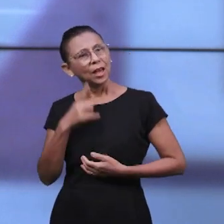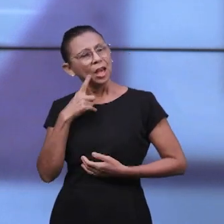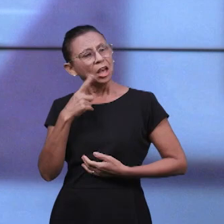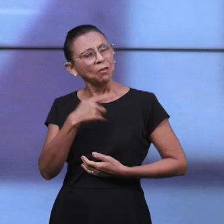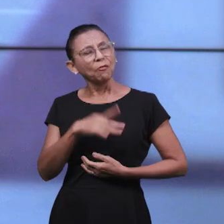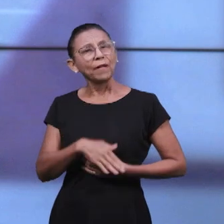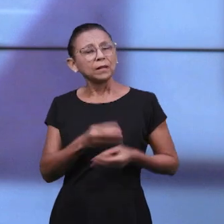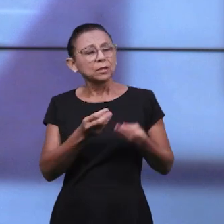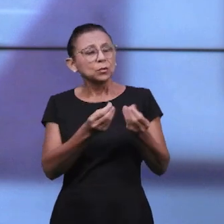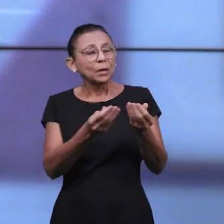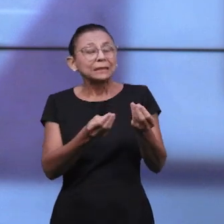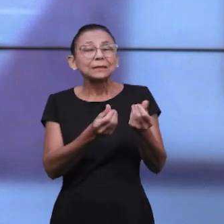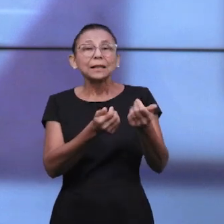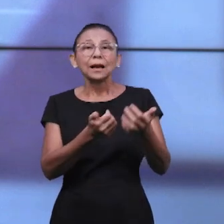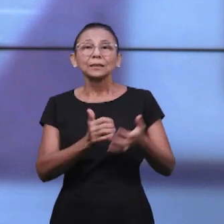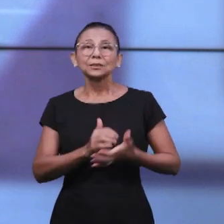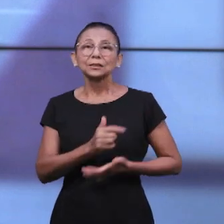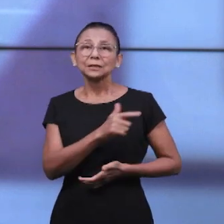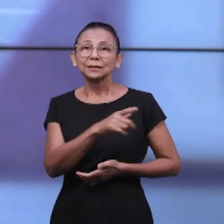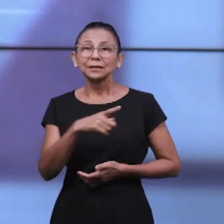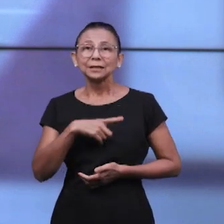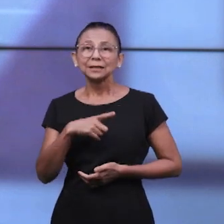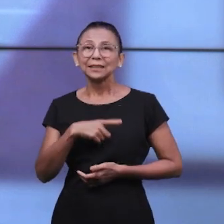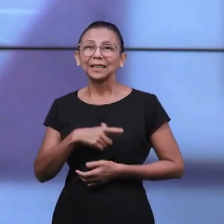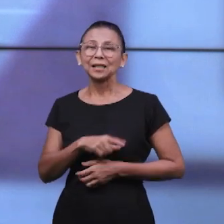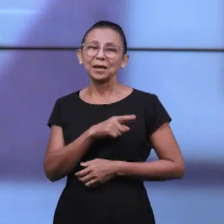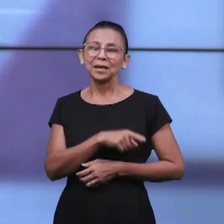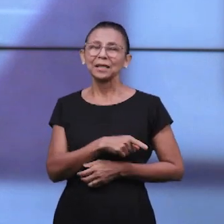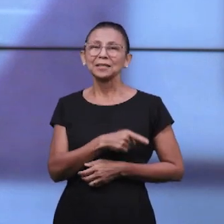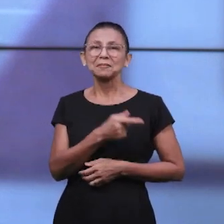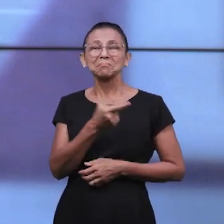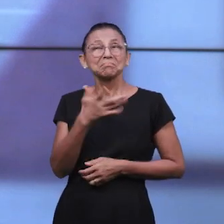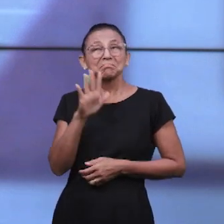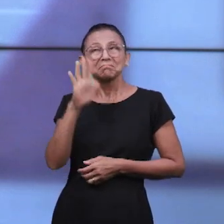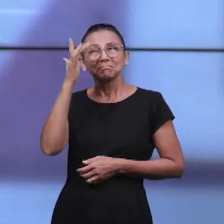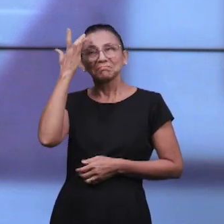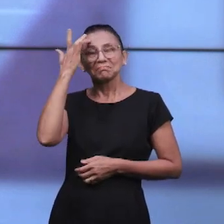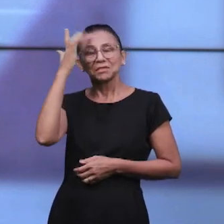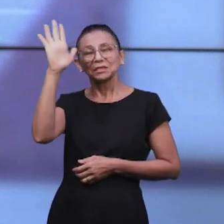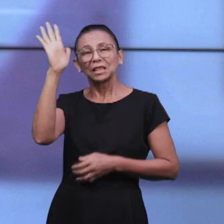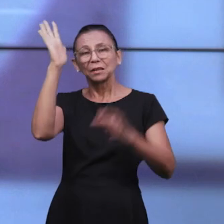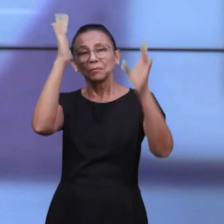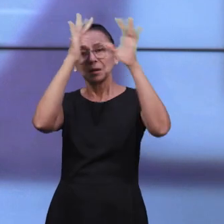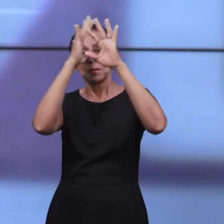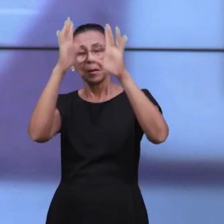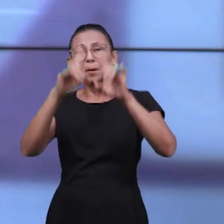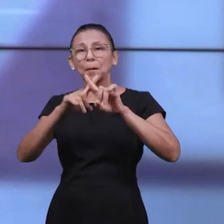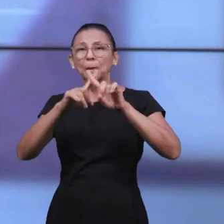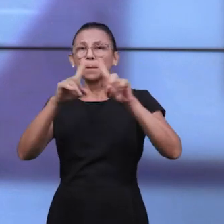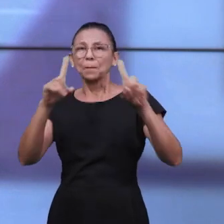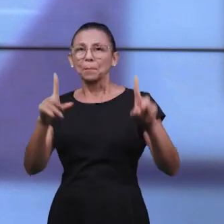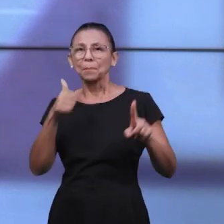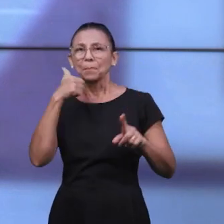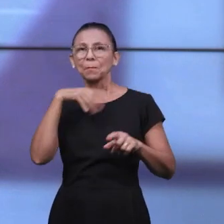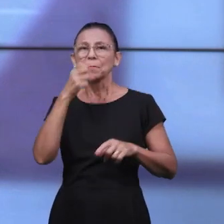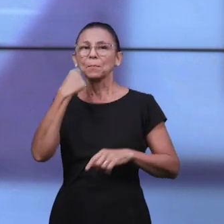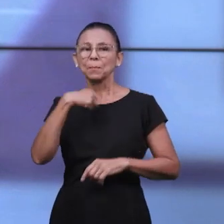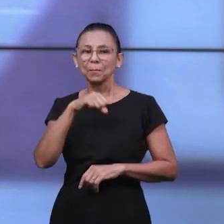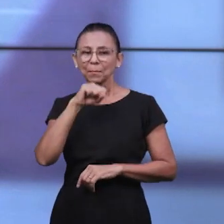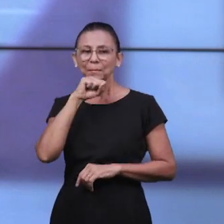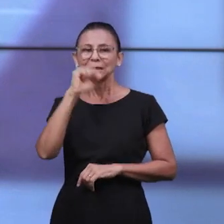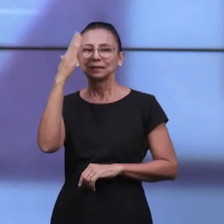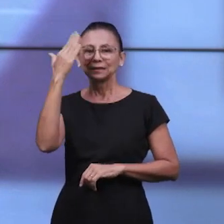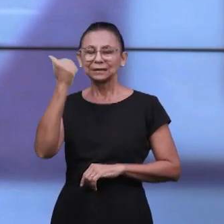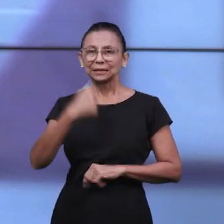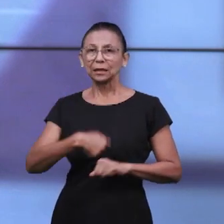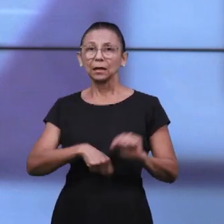potencialidades que eles não veem e que só a intimidade dos pais pode mostrar. Mais do que isso,